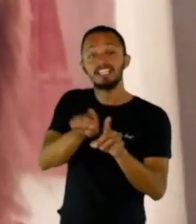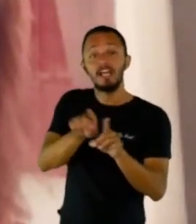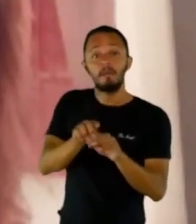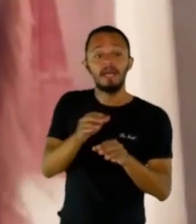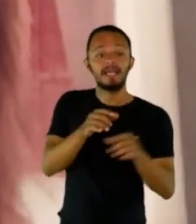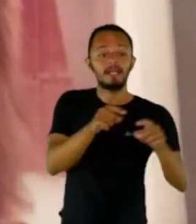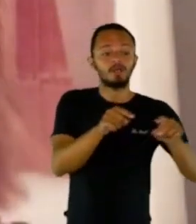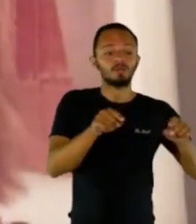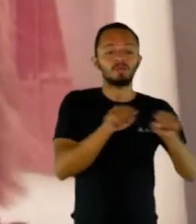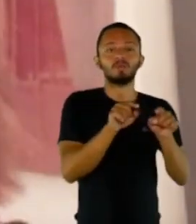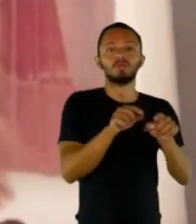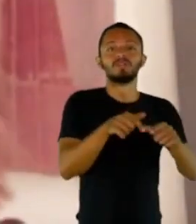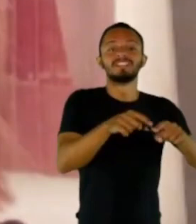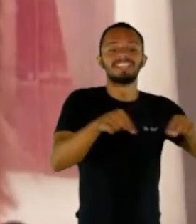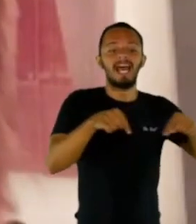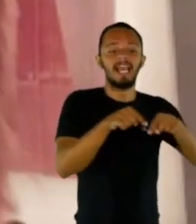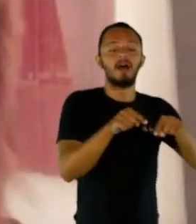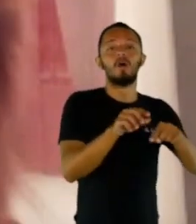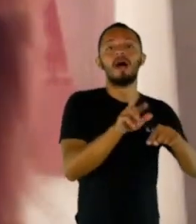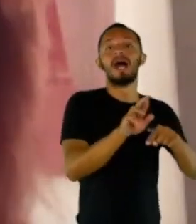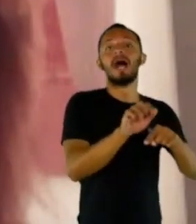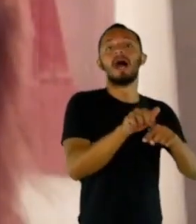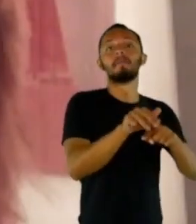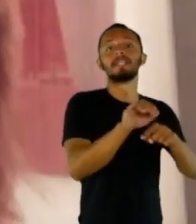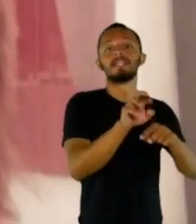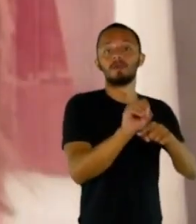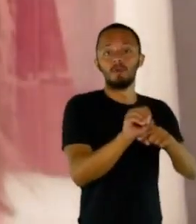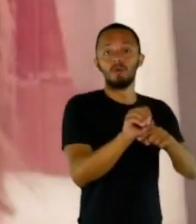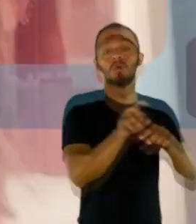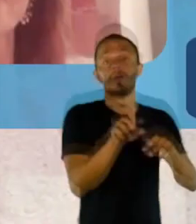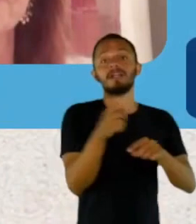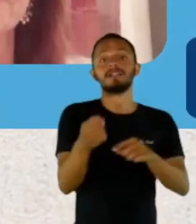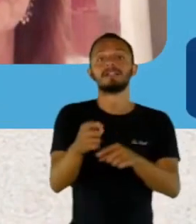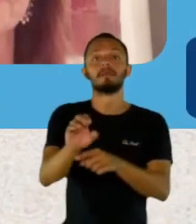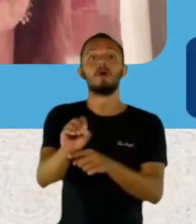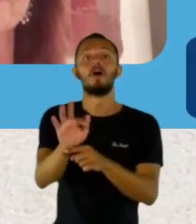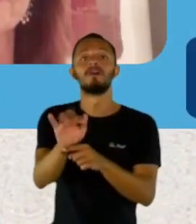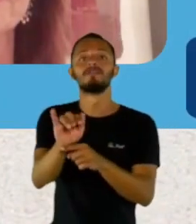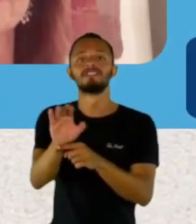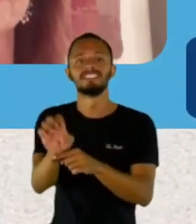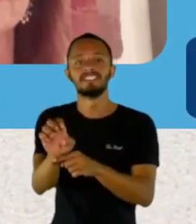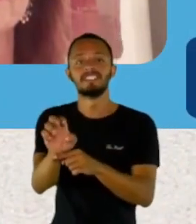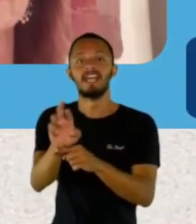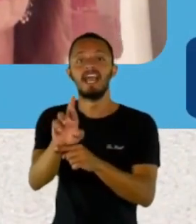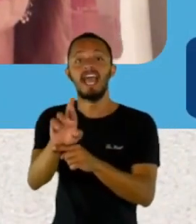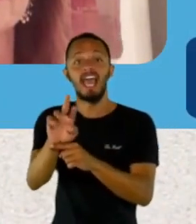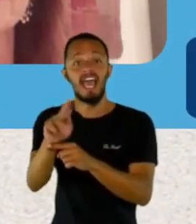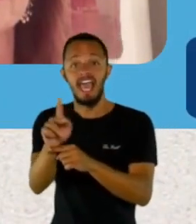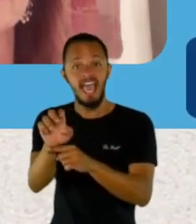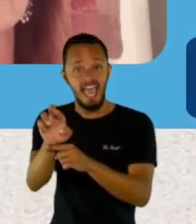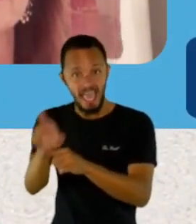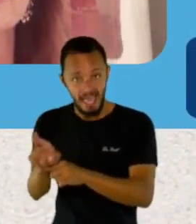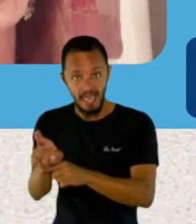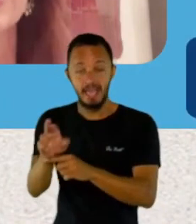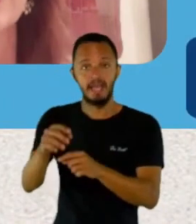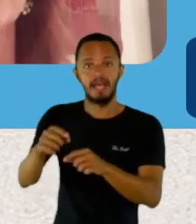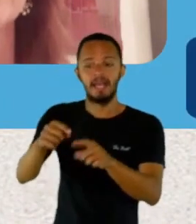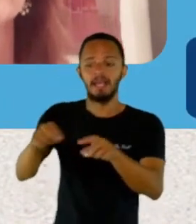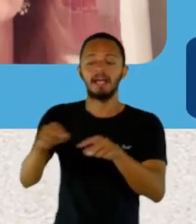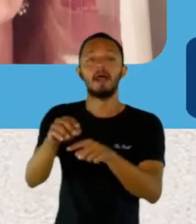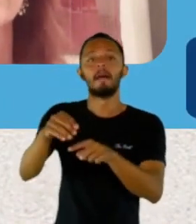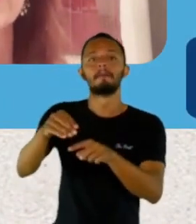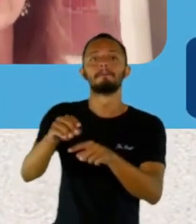do projeto Autoestima, que é o Salão Office Hair, na Bernardo de Maranhão. E vão dar também suas redes, né, Carol? seu blog?